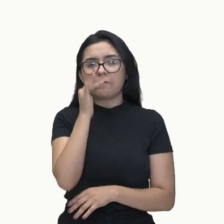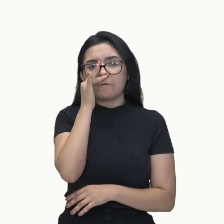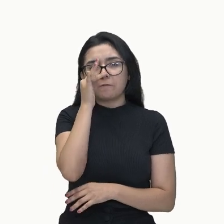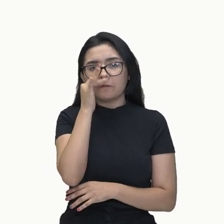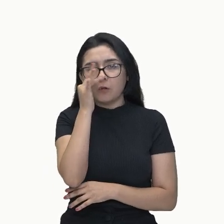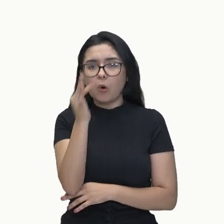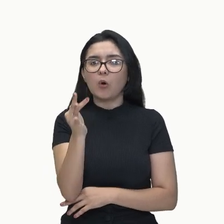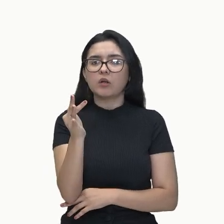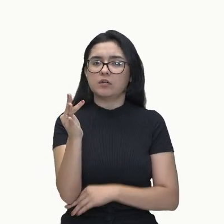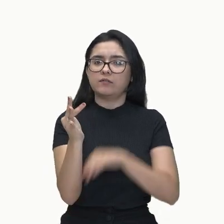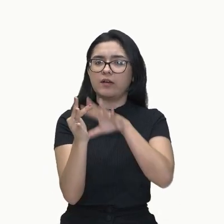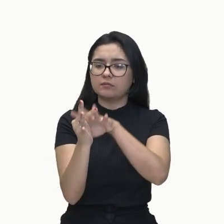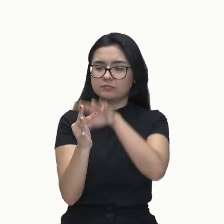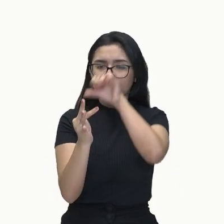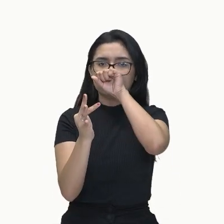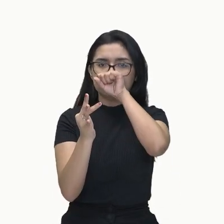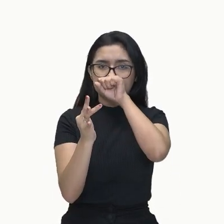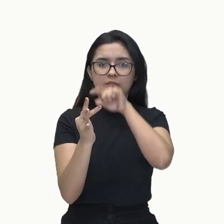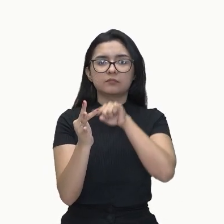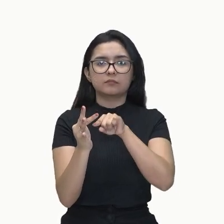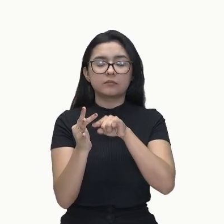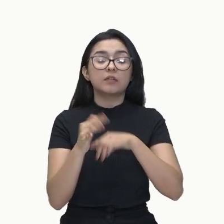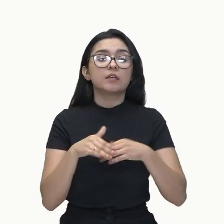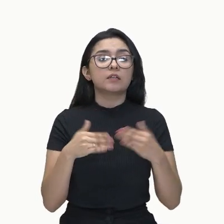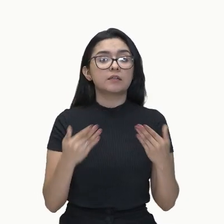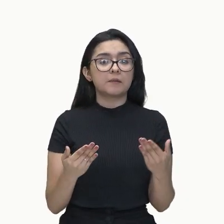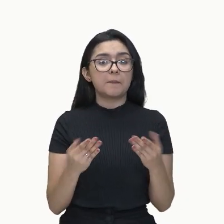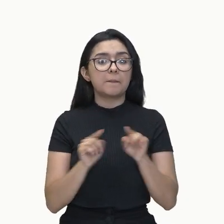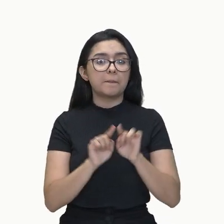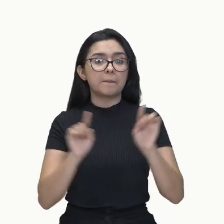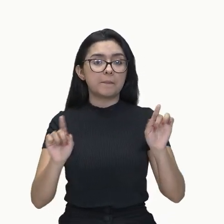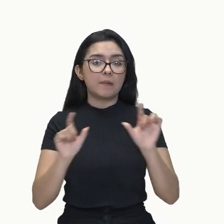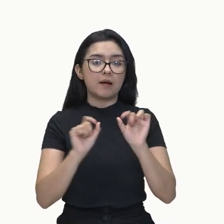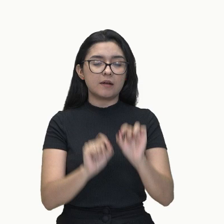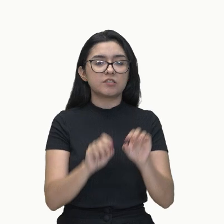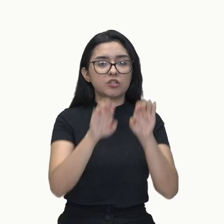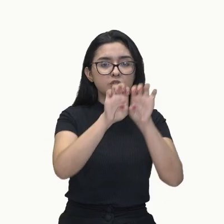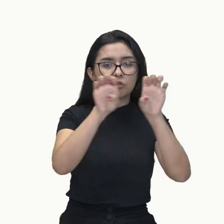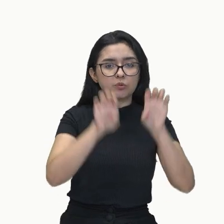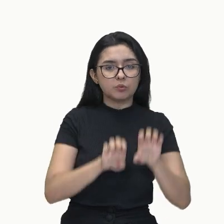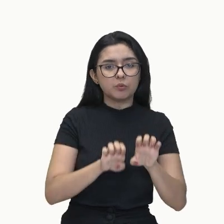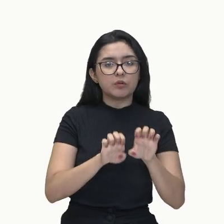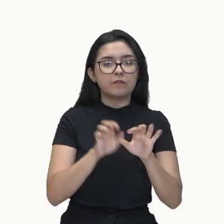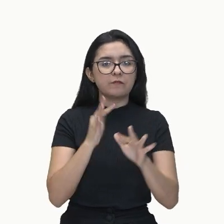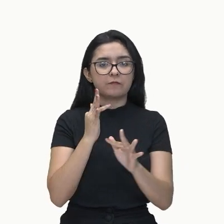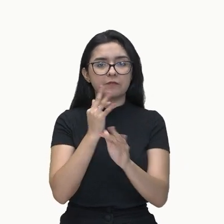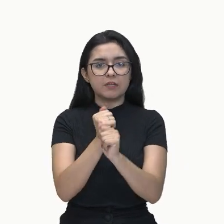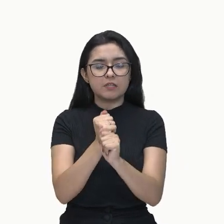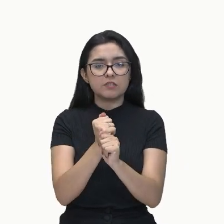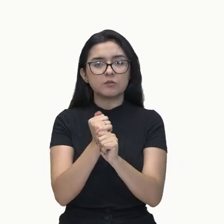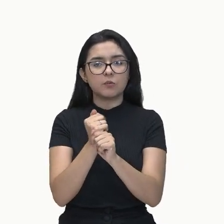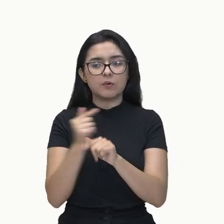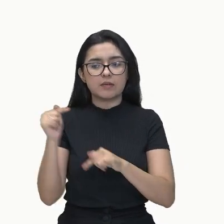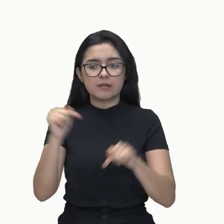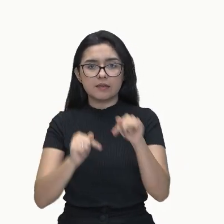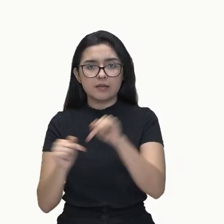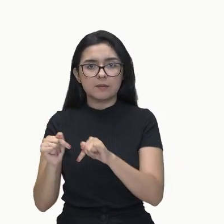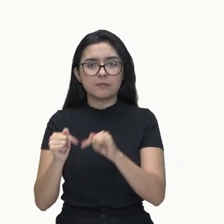também, o comportamento físico e químico são diferentes.